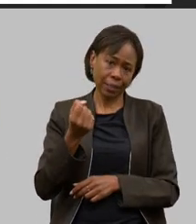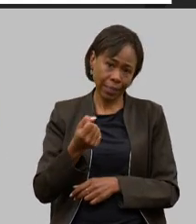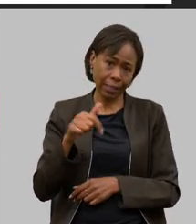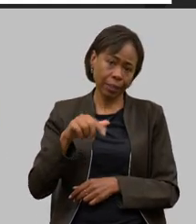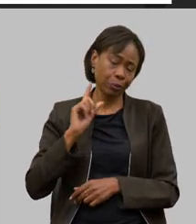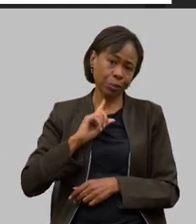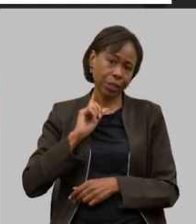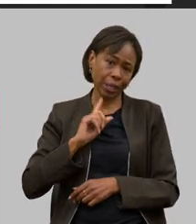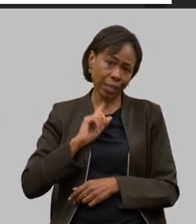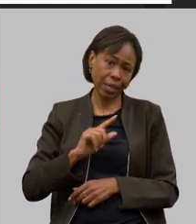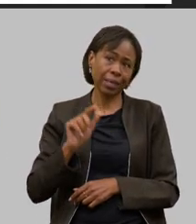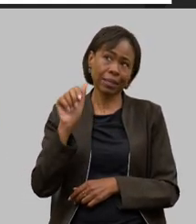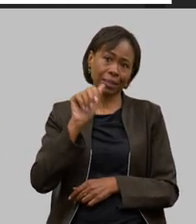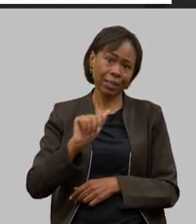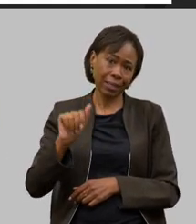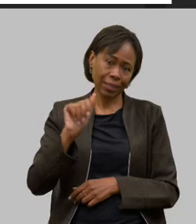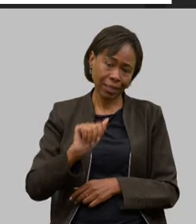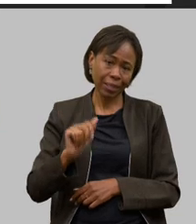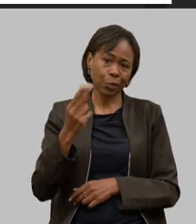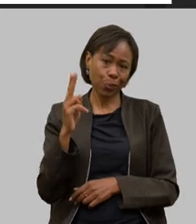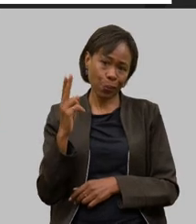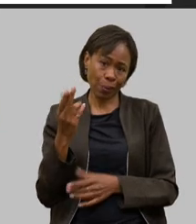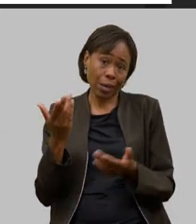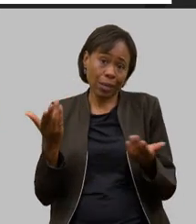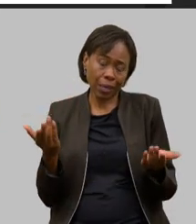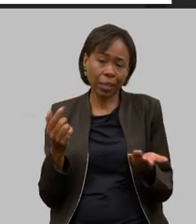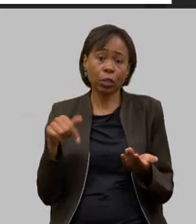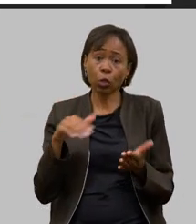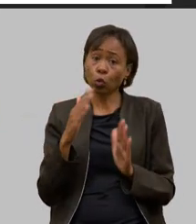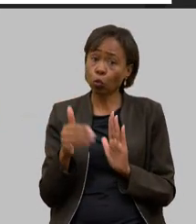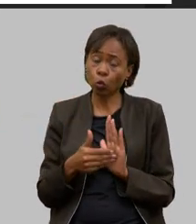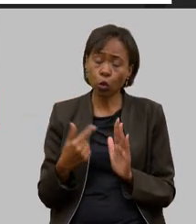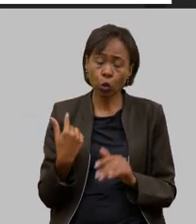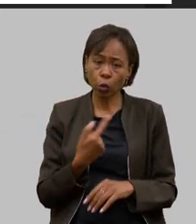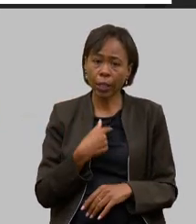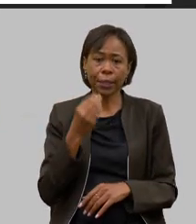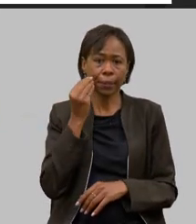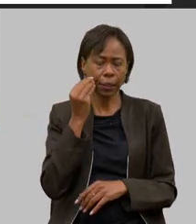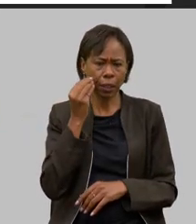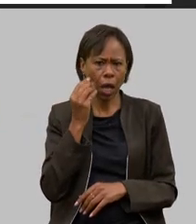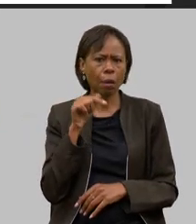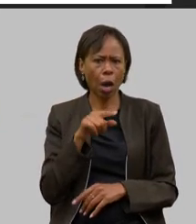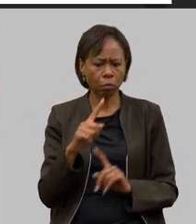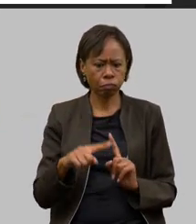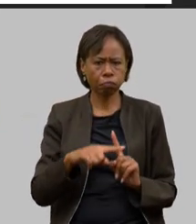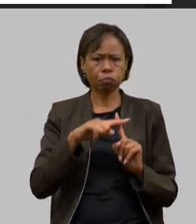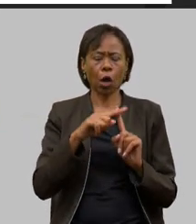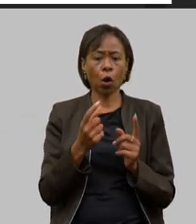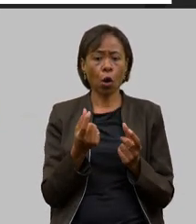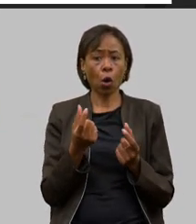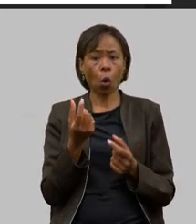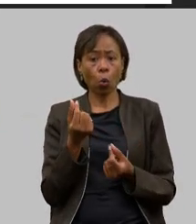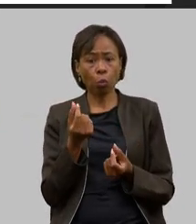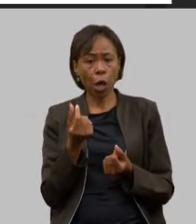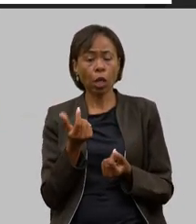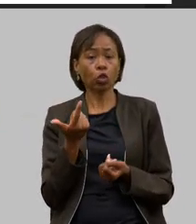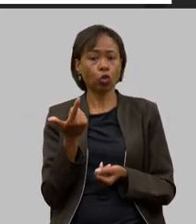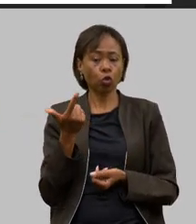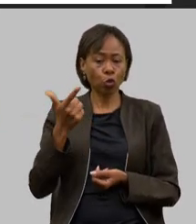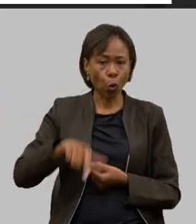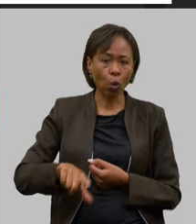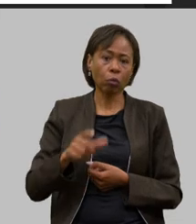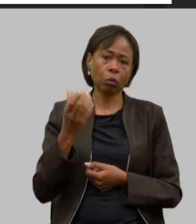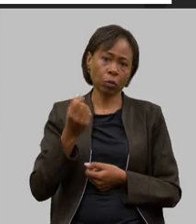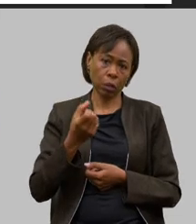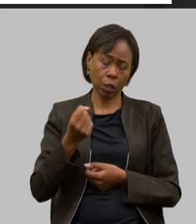estão ao nosso alcance nós estamos fazendo e isso está refletindo de certa maneira positivo o leite está retomando os seus preços aos poucos mas eu volto a